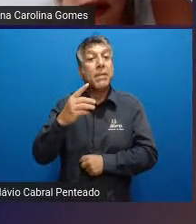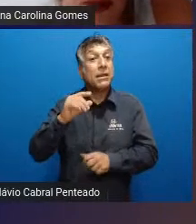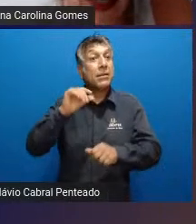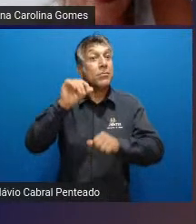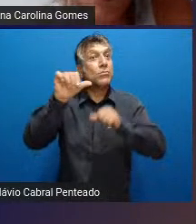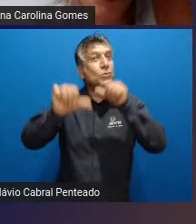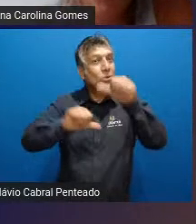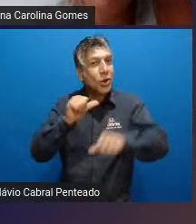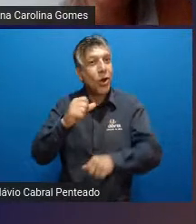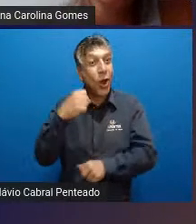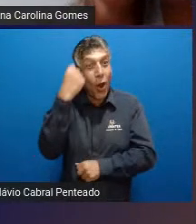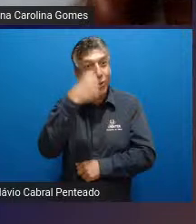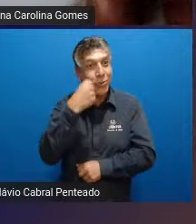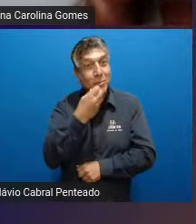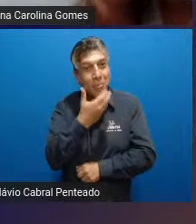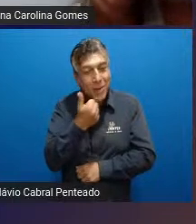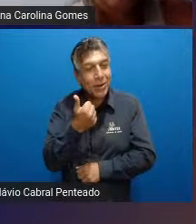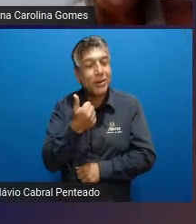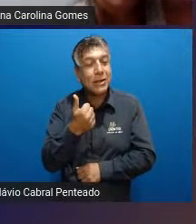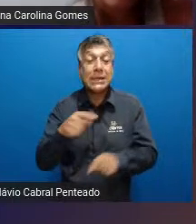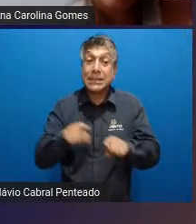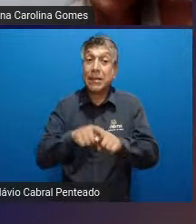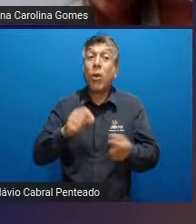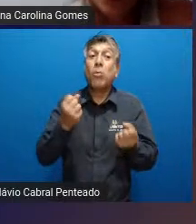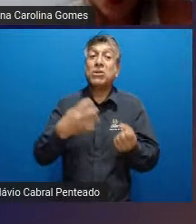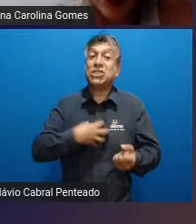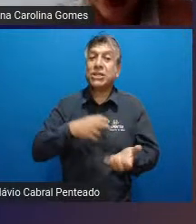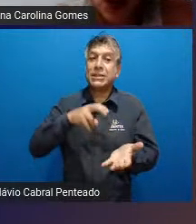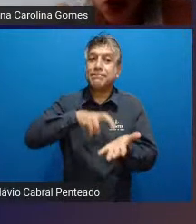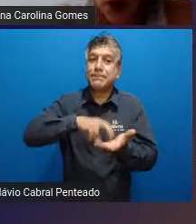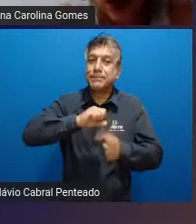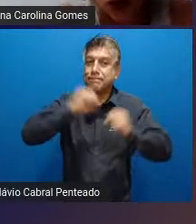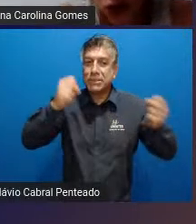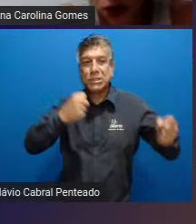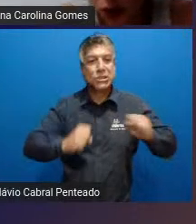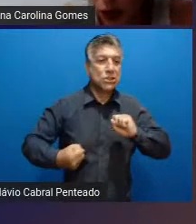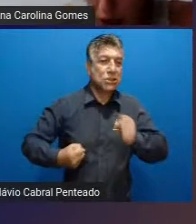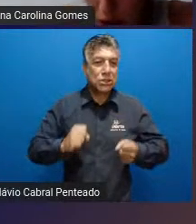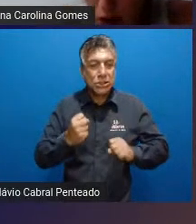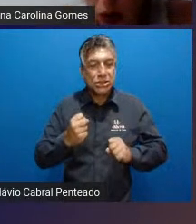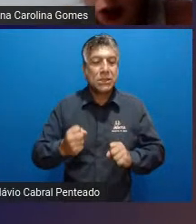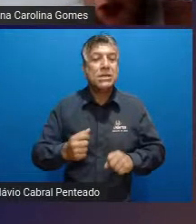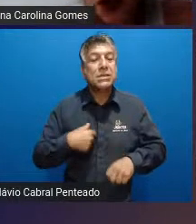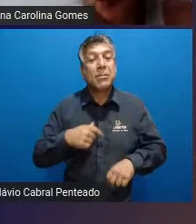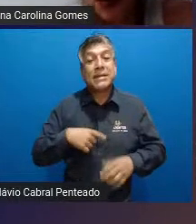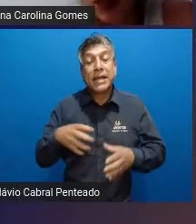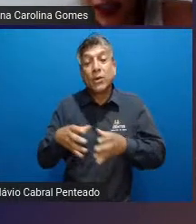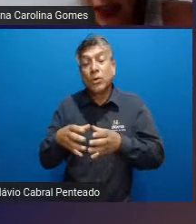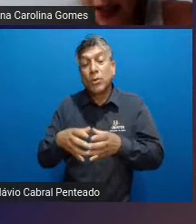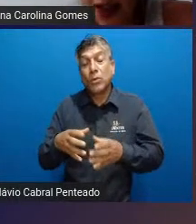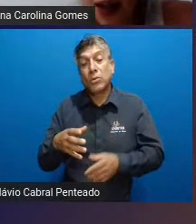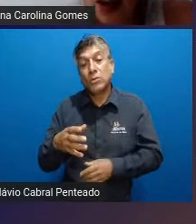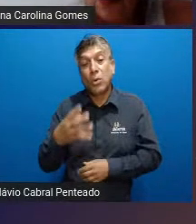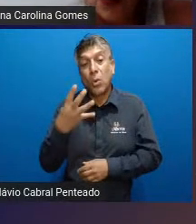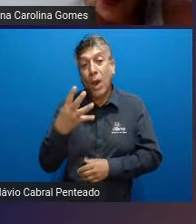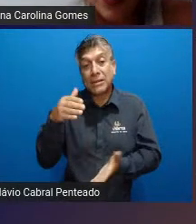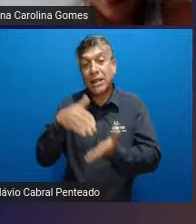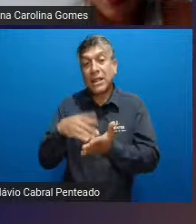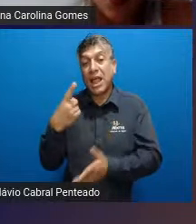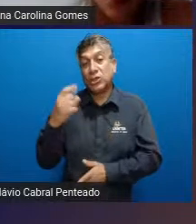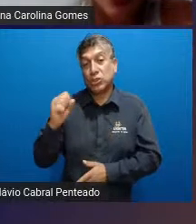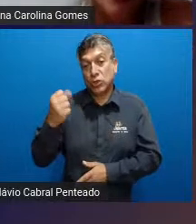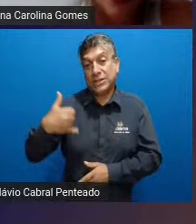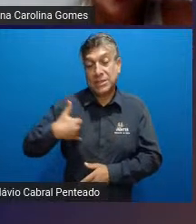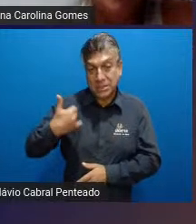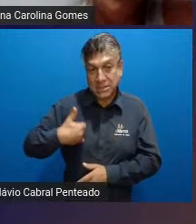outro estudo também de rico foram com 59 indivíduos de 4 a 18 anos durante oito semanas foram